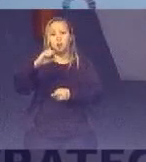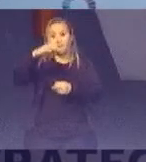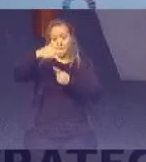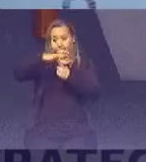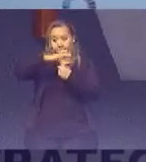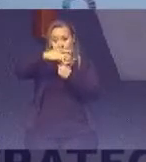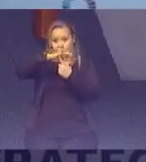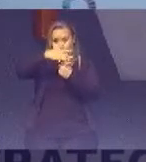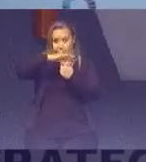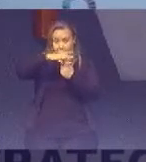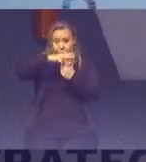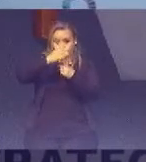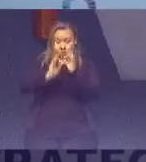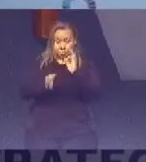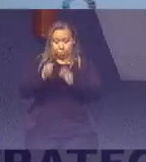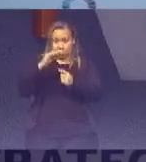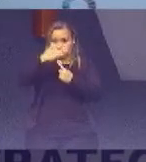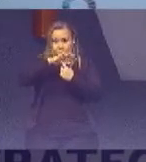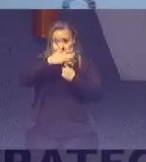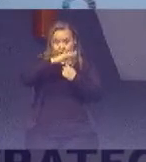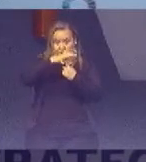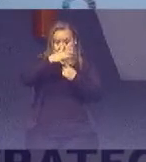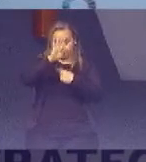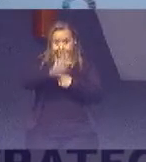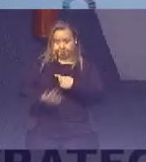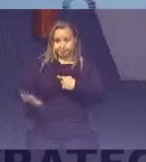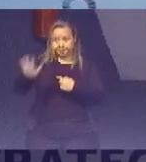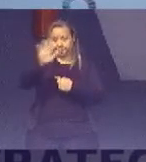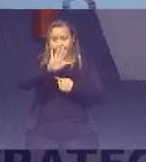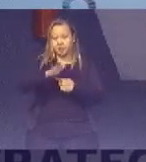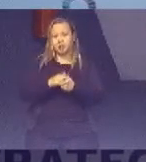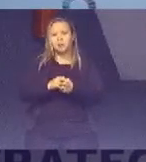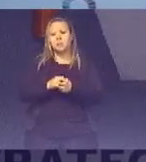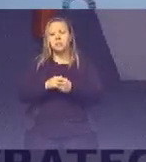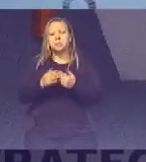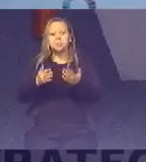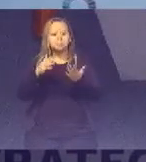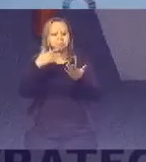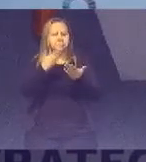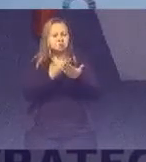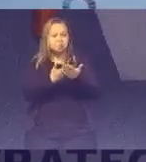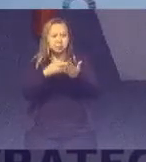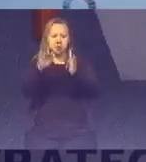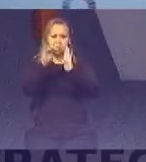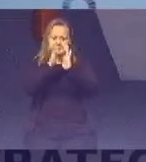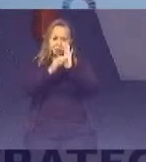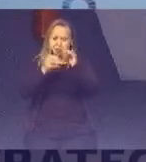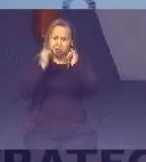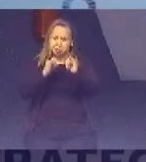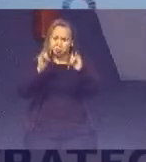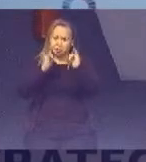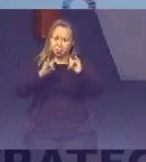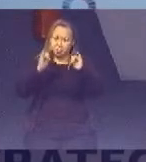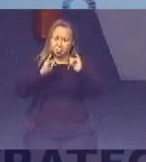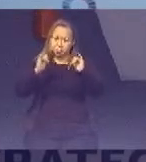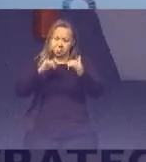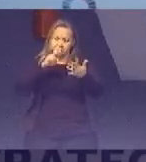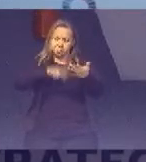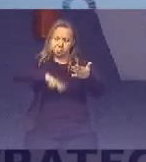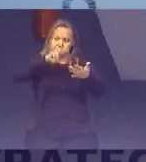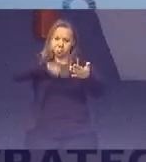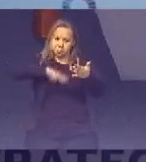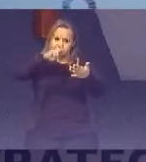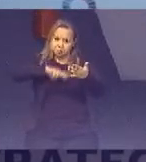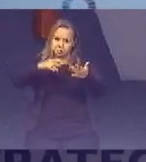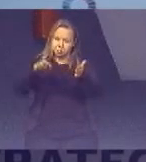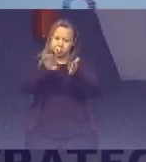E a justiça federal Do Paraná Nós cruzamos Os dados Da justiça Federal Com a justiça estadual Nós chegamos